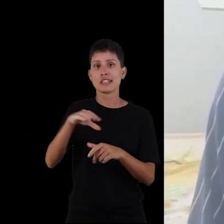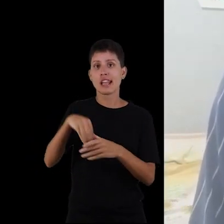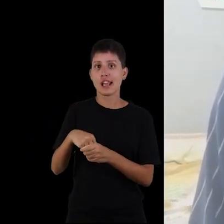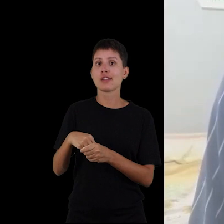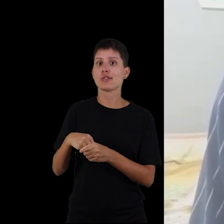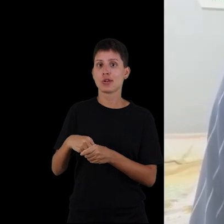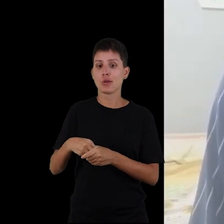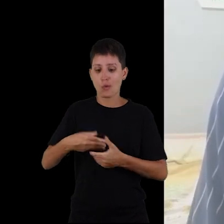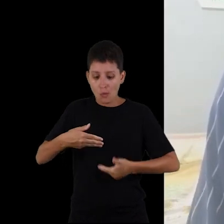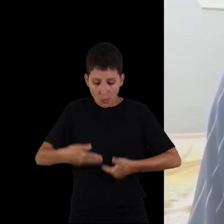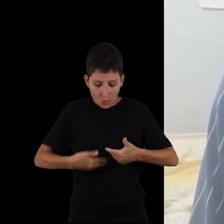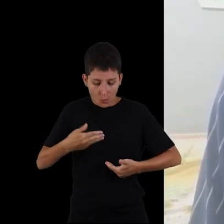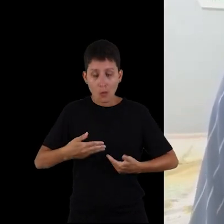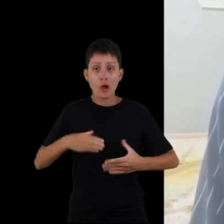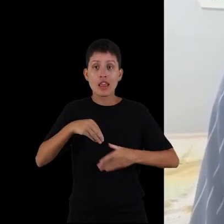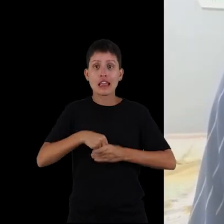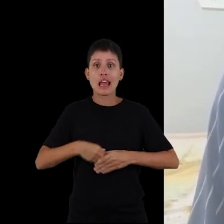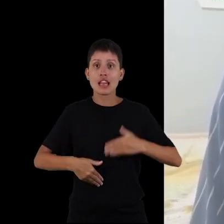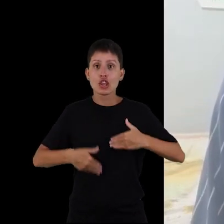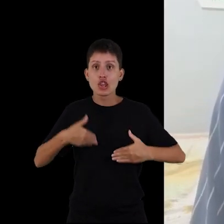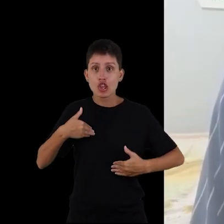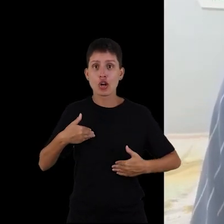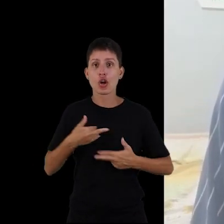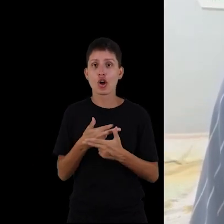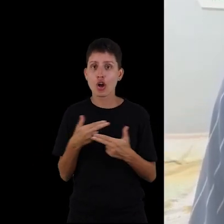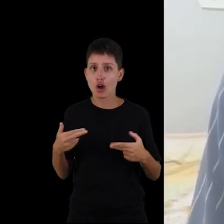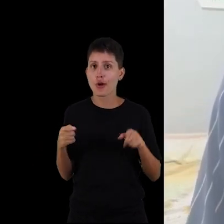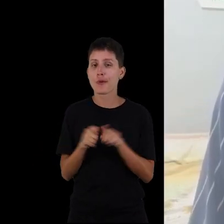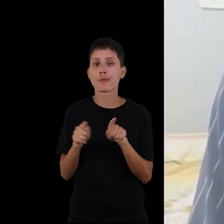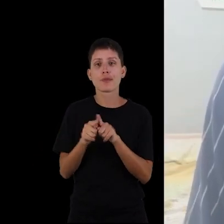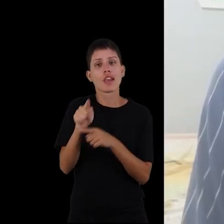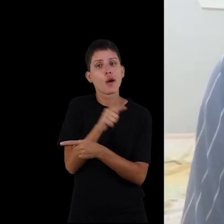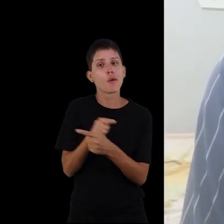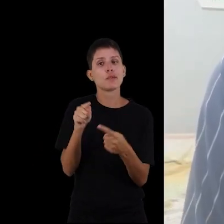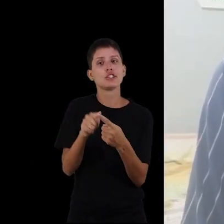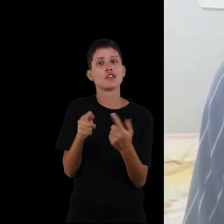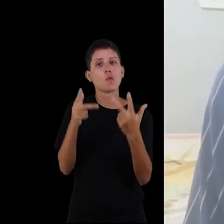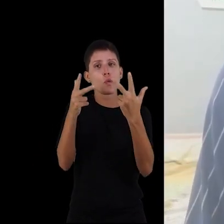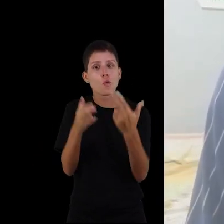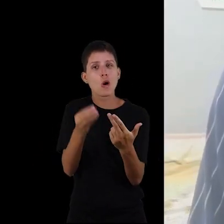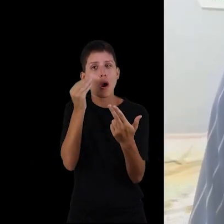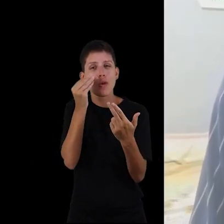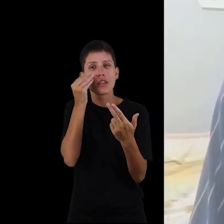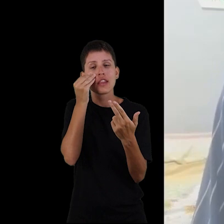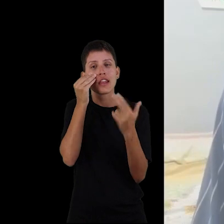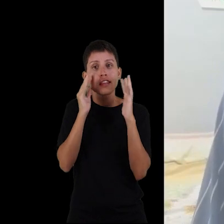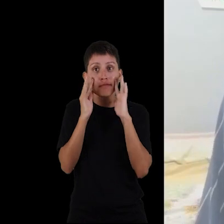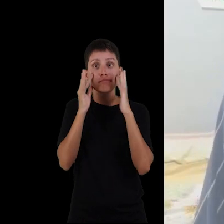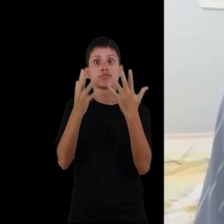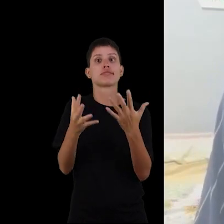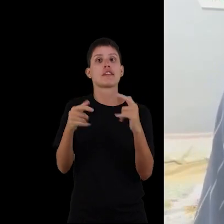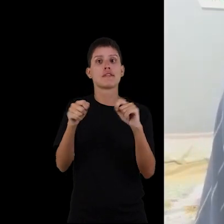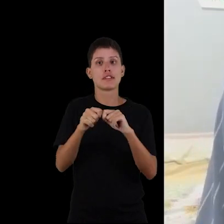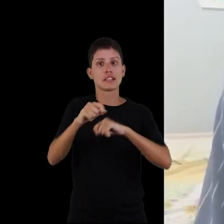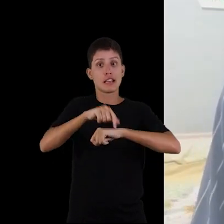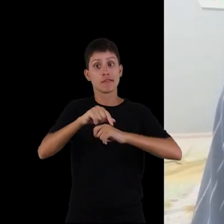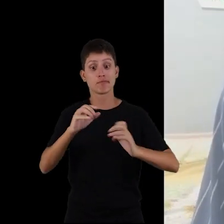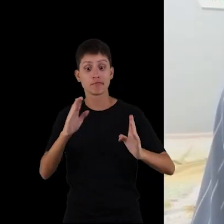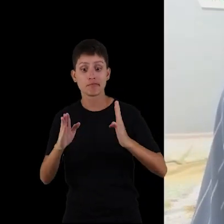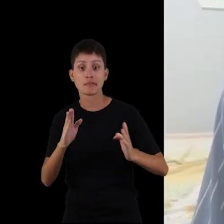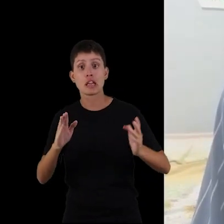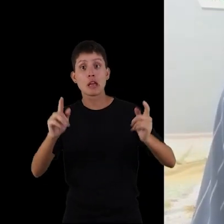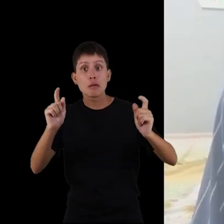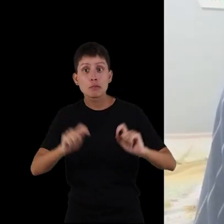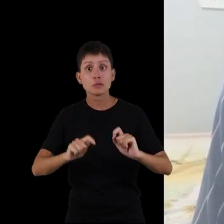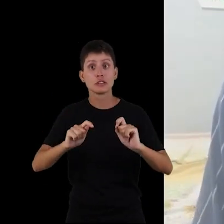a resposta imunológica, né, justamente visando aí a ação também do inibidor numa fase, numa